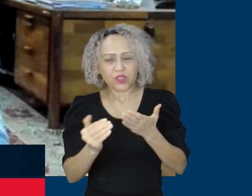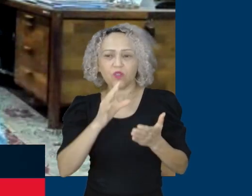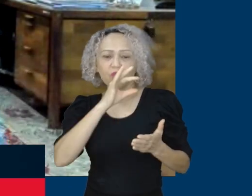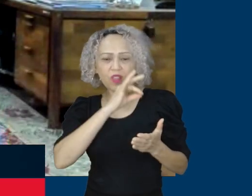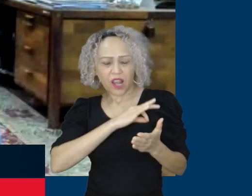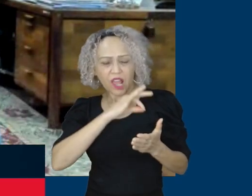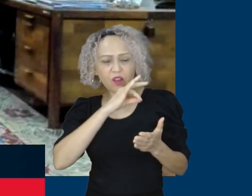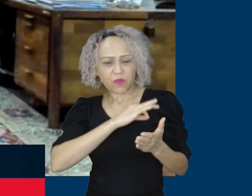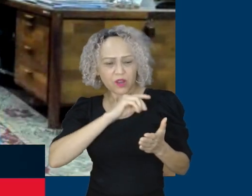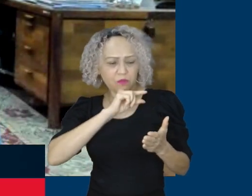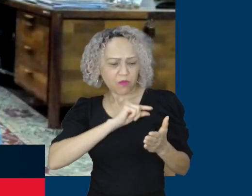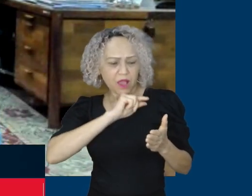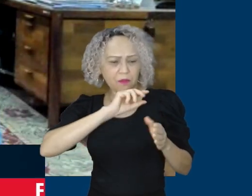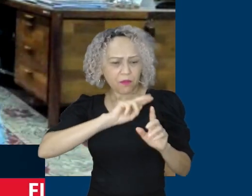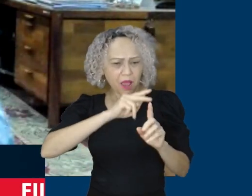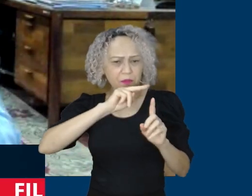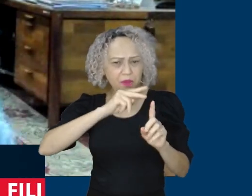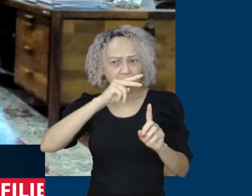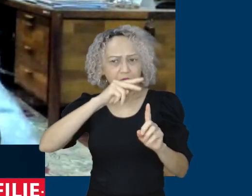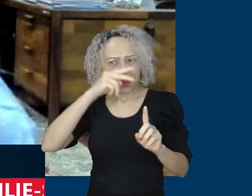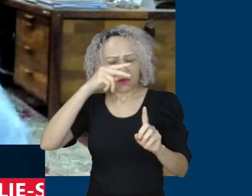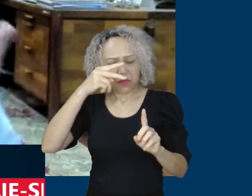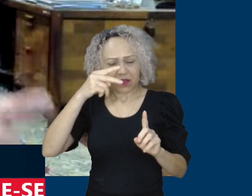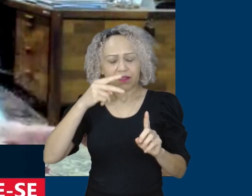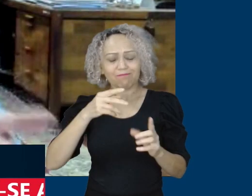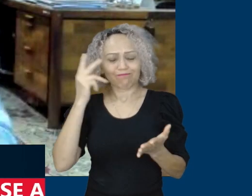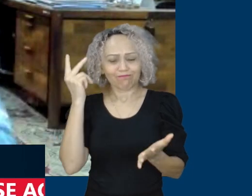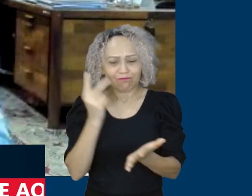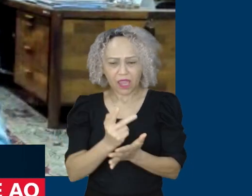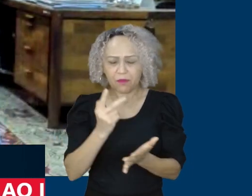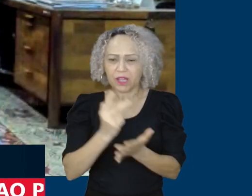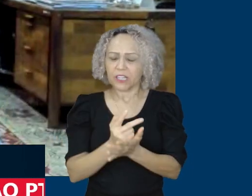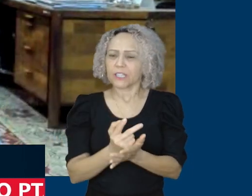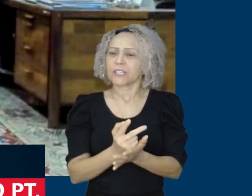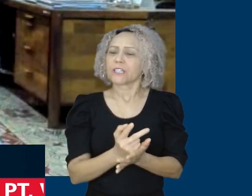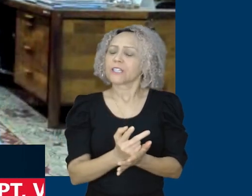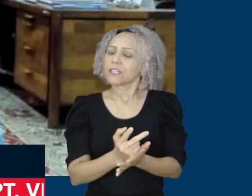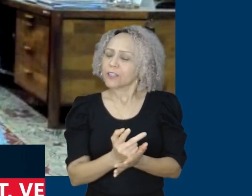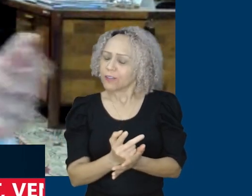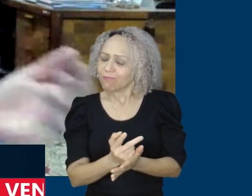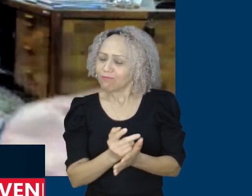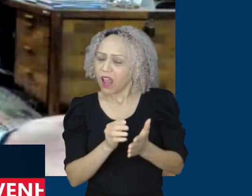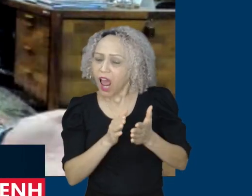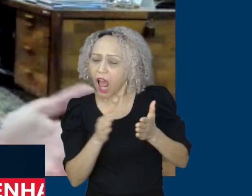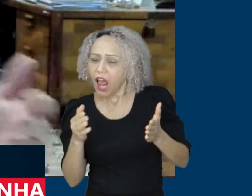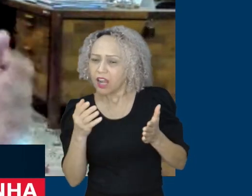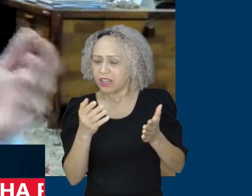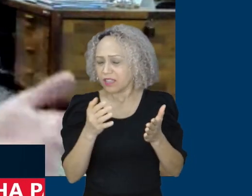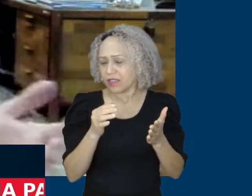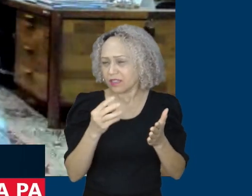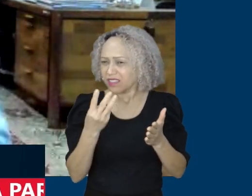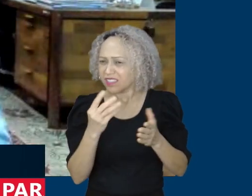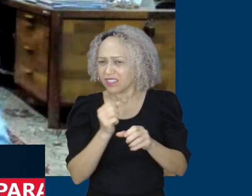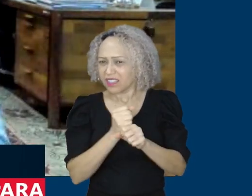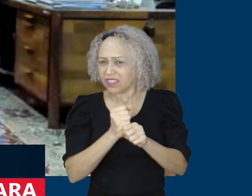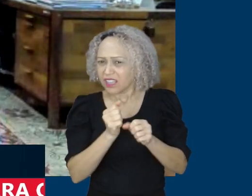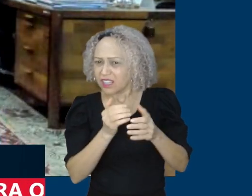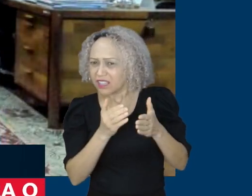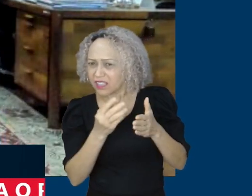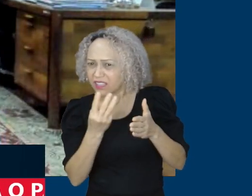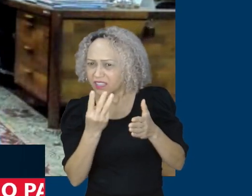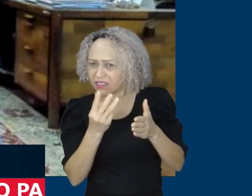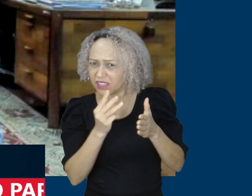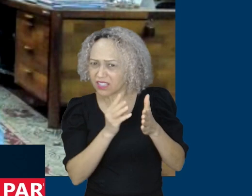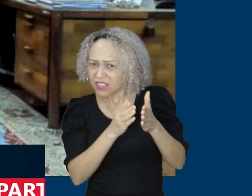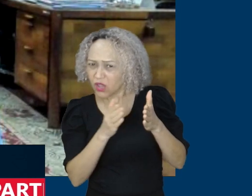reais que foi dados do salário mínimo, a política permanente de valorização, a partir dali, que foi interrompido a partir do golpe contra